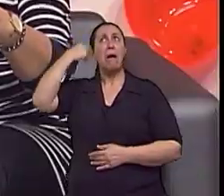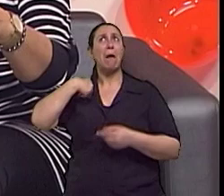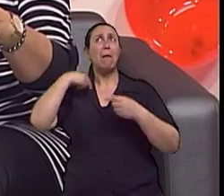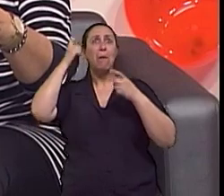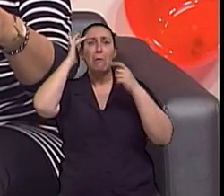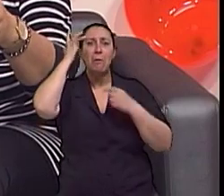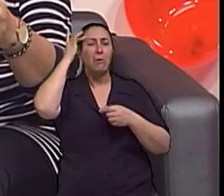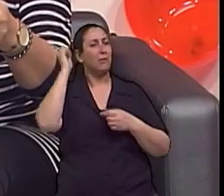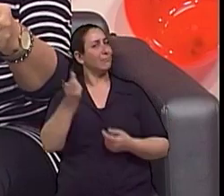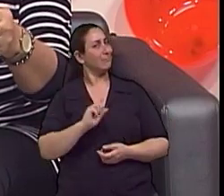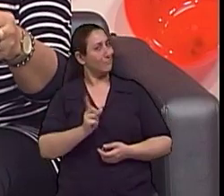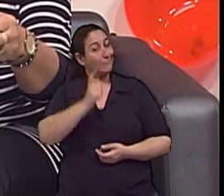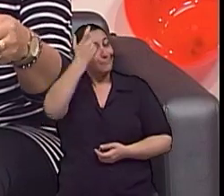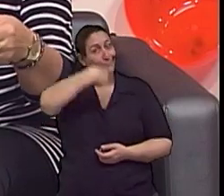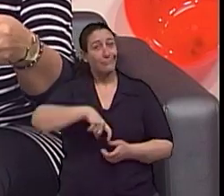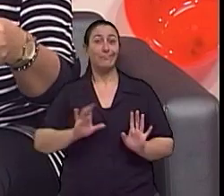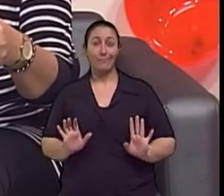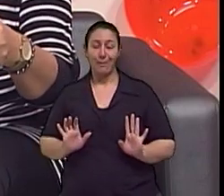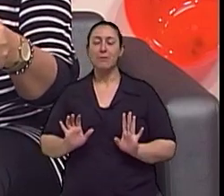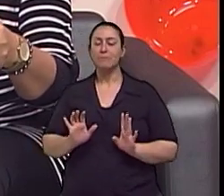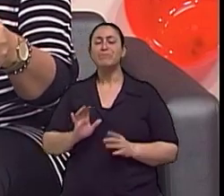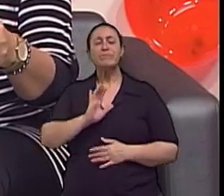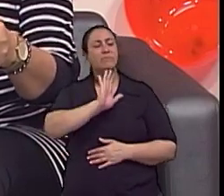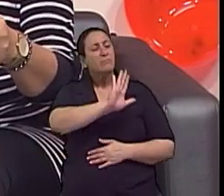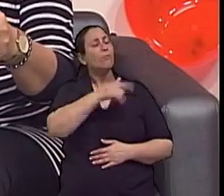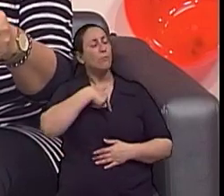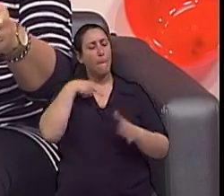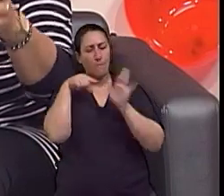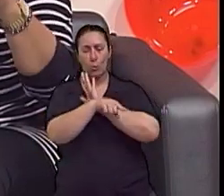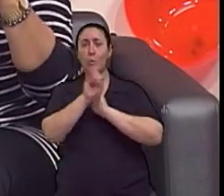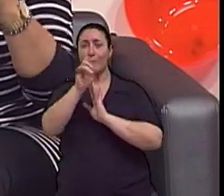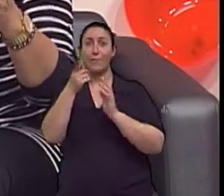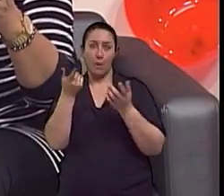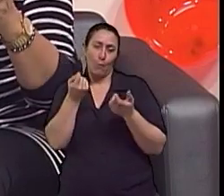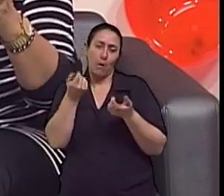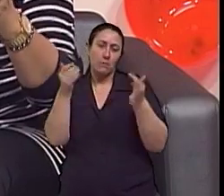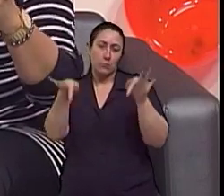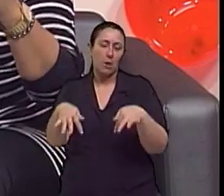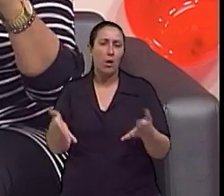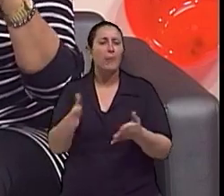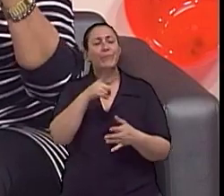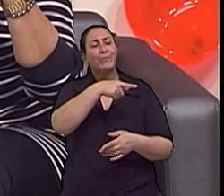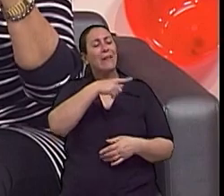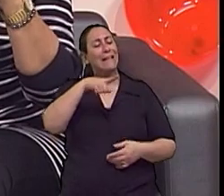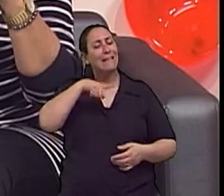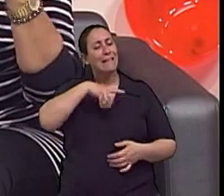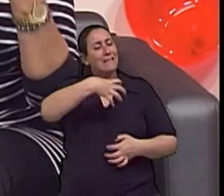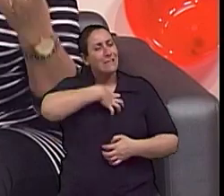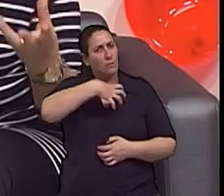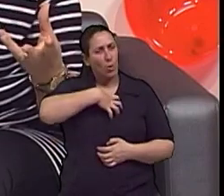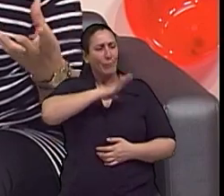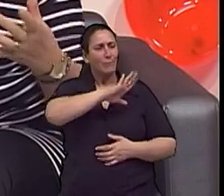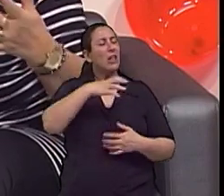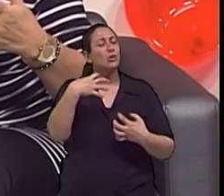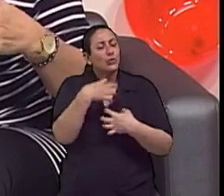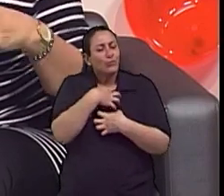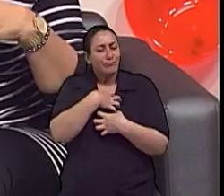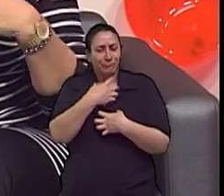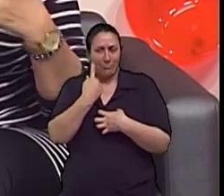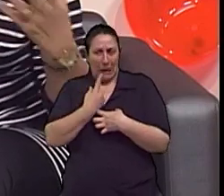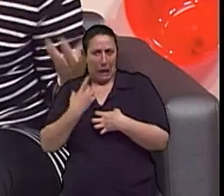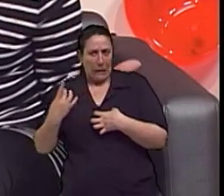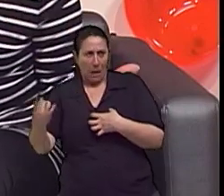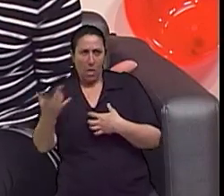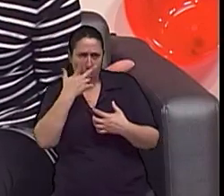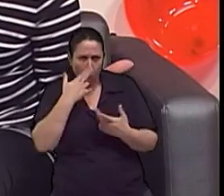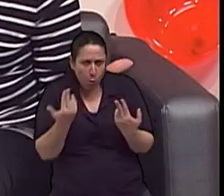mas eu queria saber assim ainda, nós estamos já quase no final do programa, a questão dos sintomas. Os sintomas são iguais, eles são muito